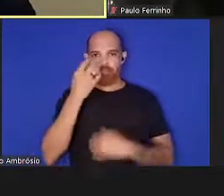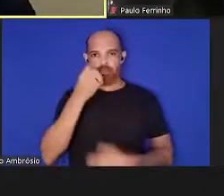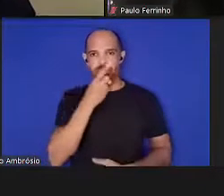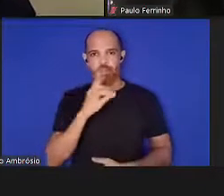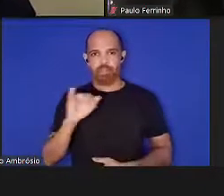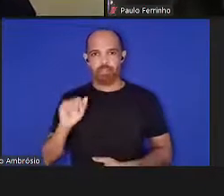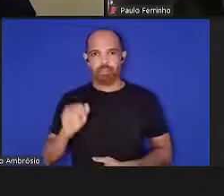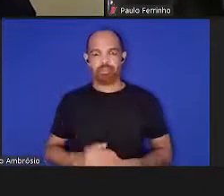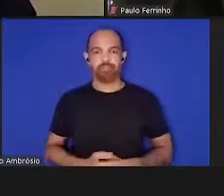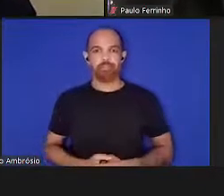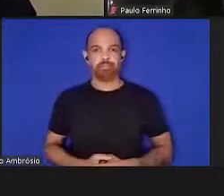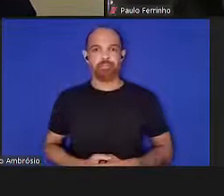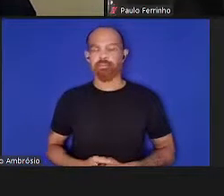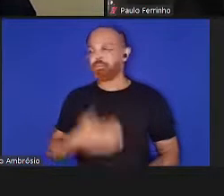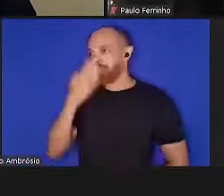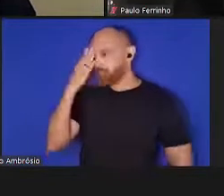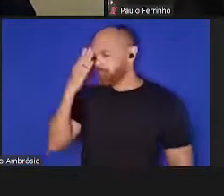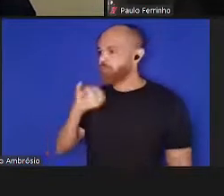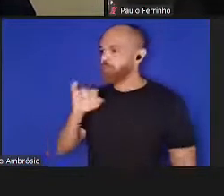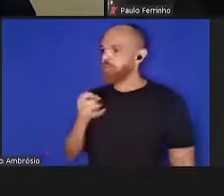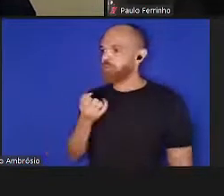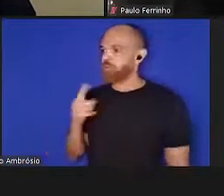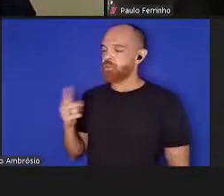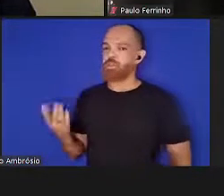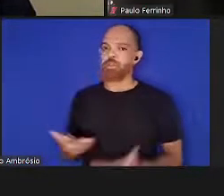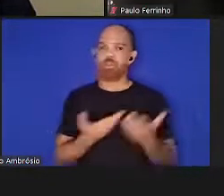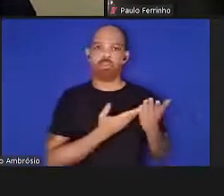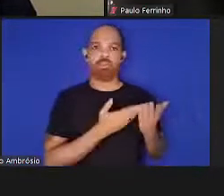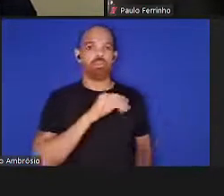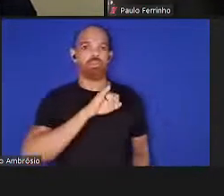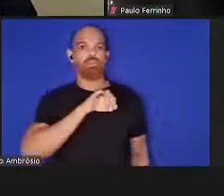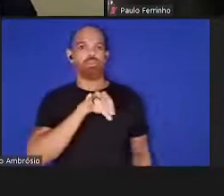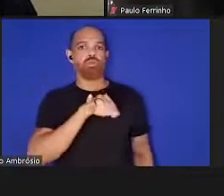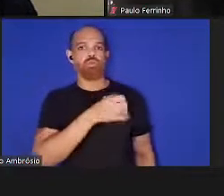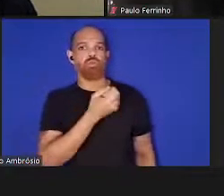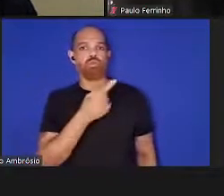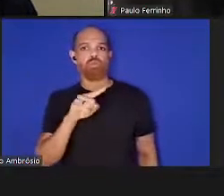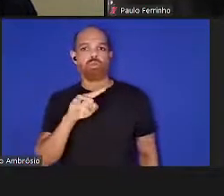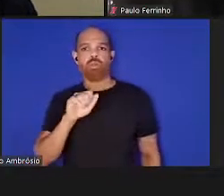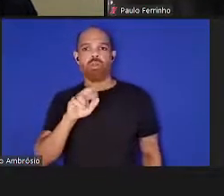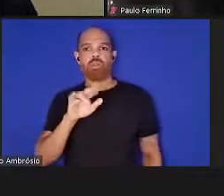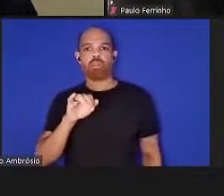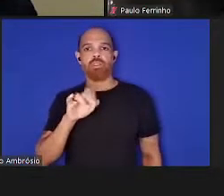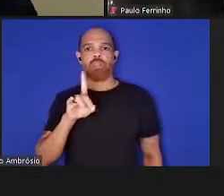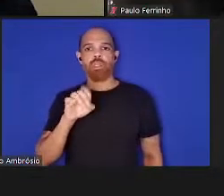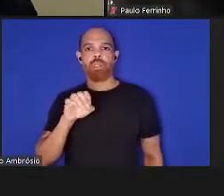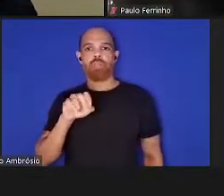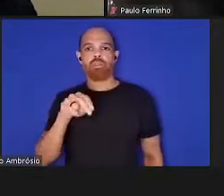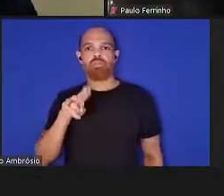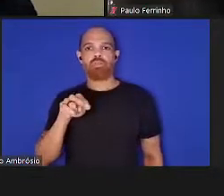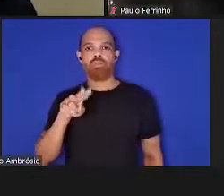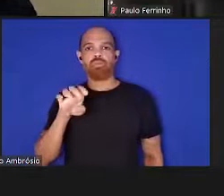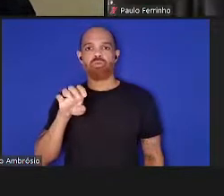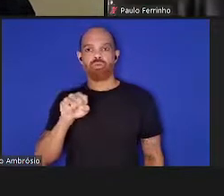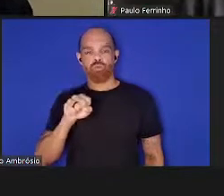Obrigada, João. Com a palavra, João Arriscado Nunes, do Centro de Estudos Sociais da Universidade de Coimbra.